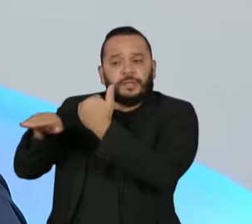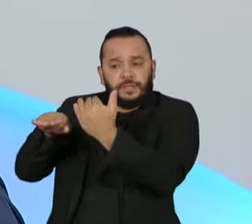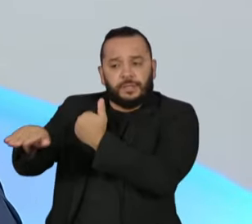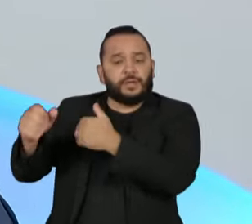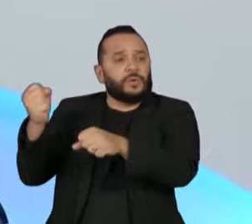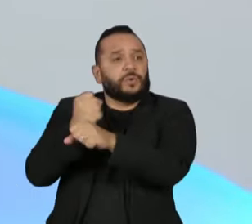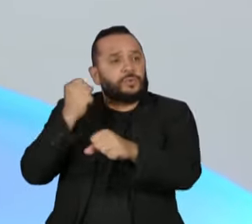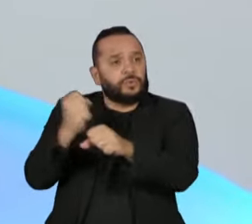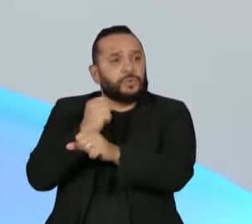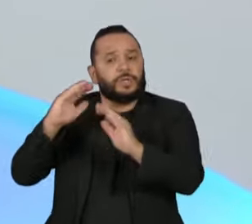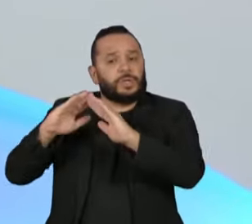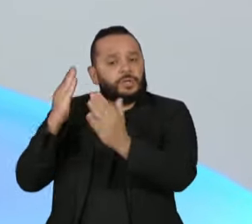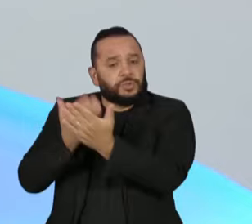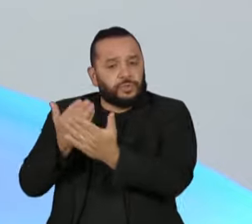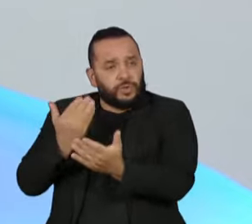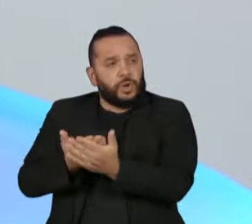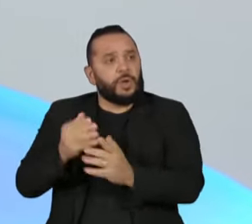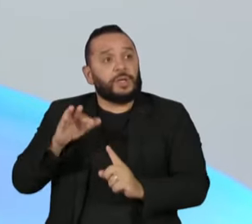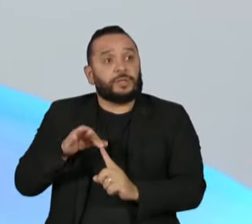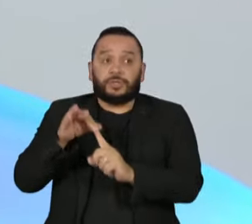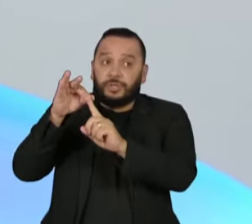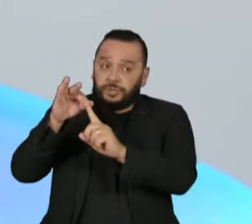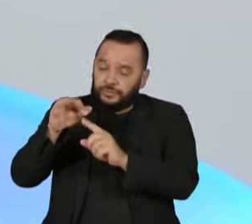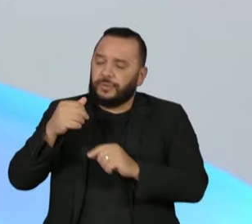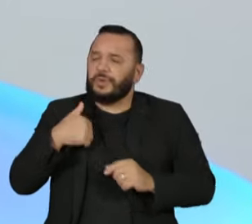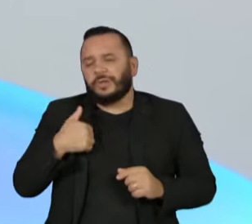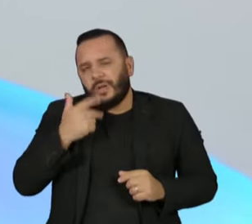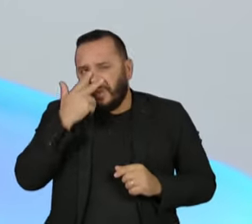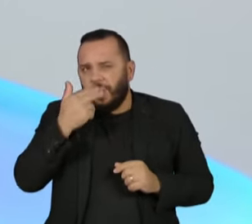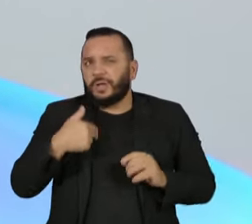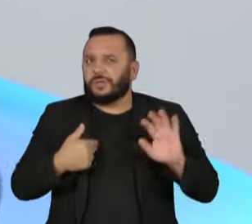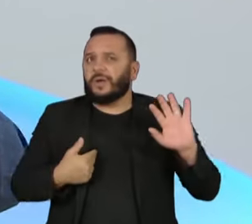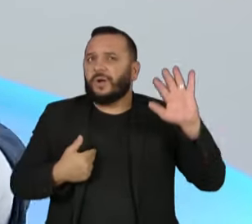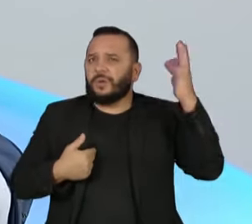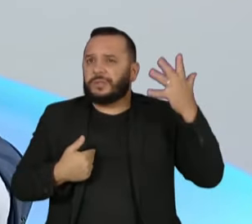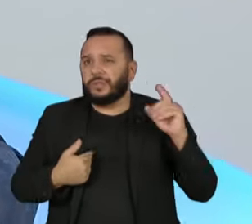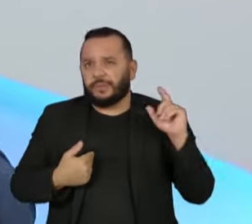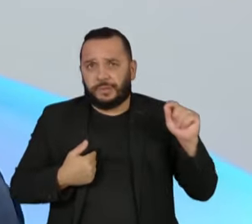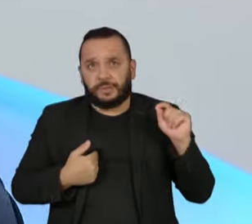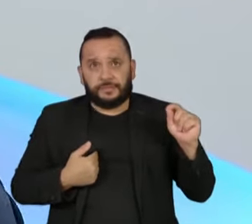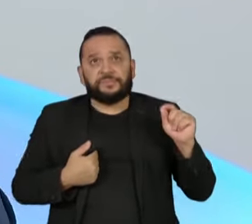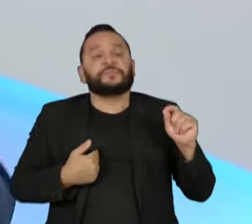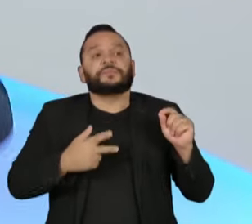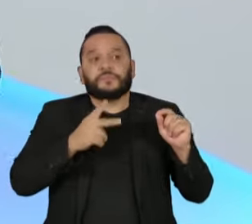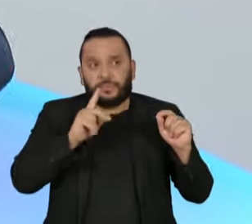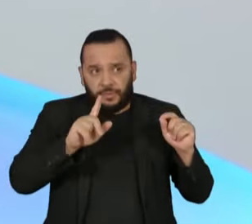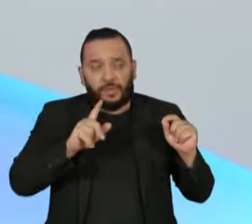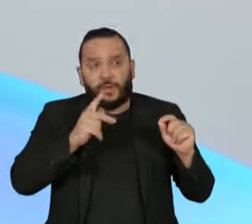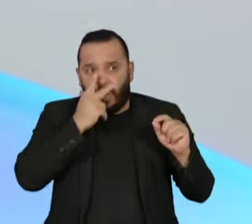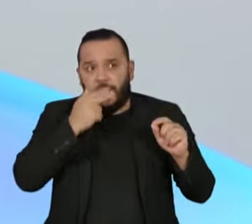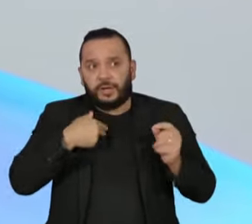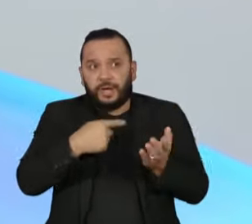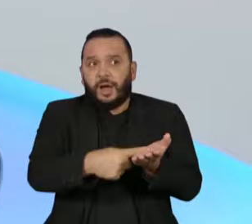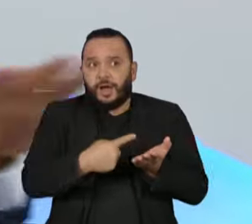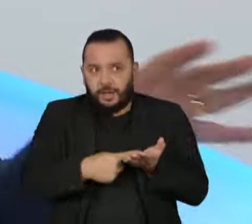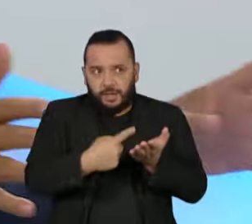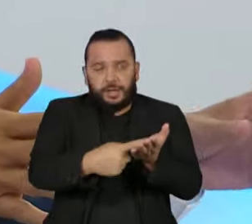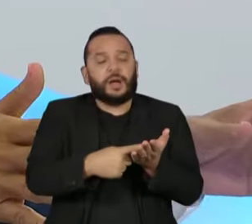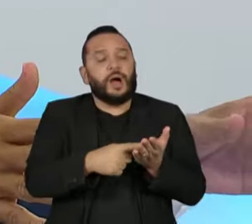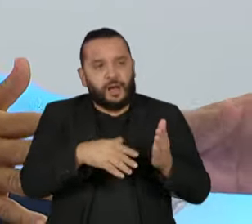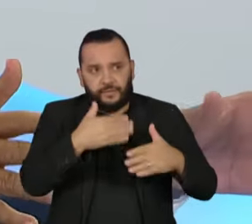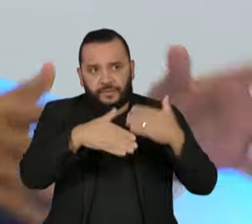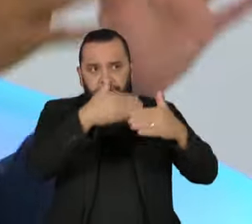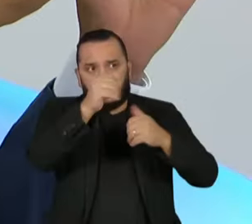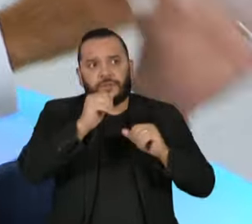escola, etc. Então, o que eu acho que vai acontecer? E acho que está bem avançado nesse sentido. Mas separado, não tem a ver